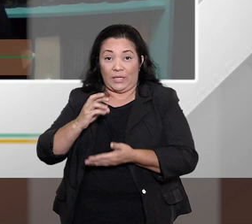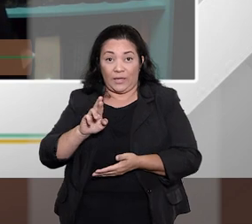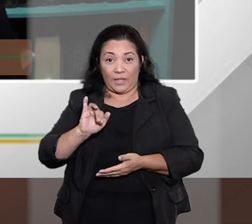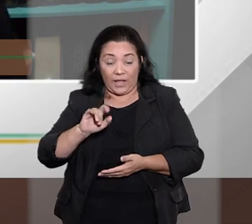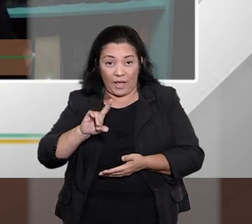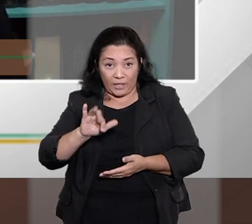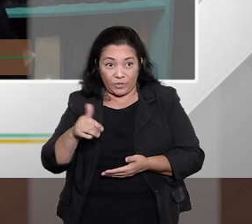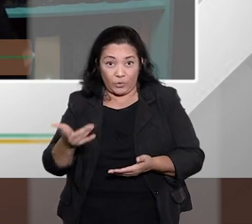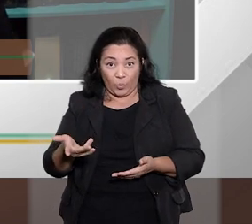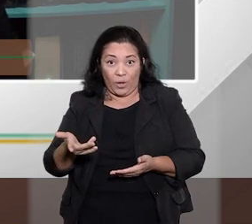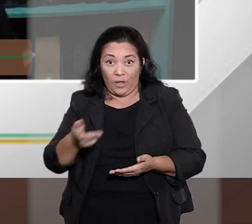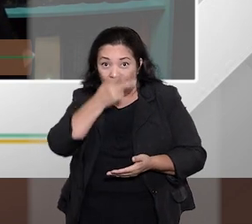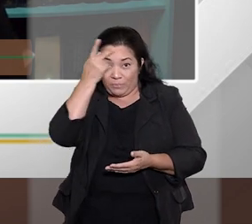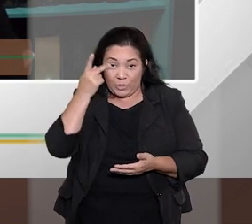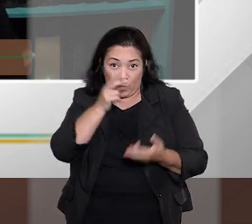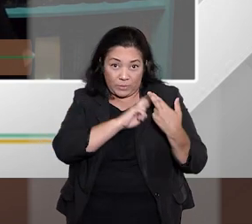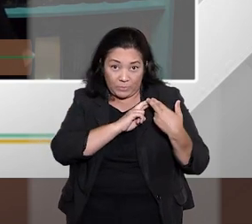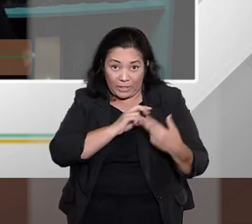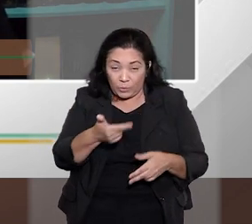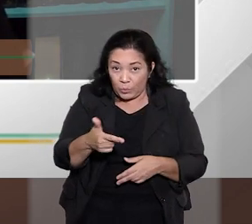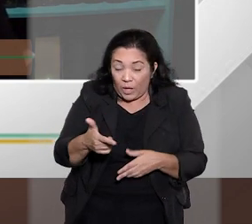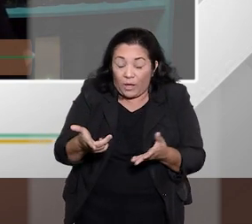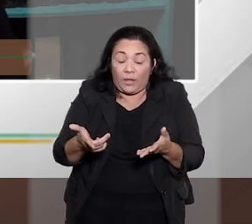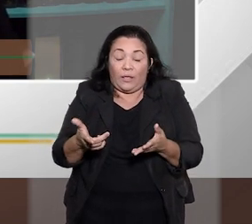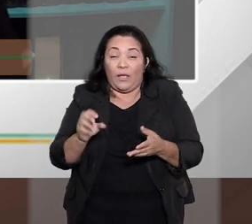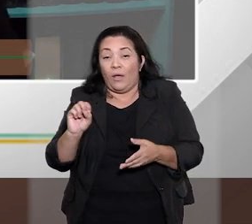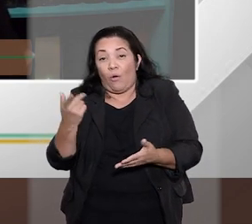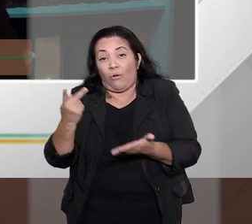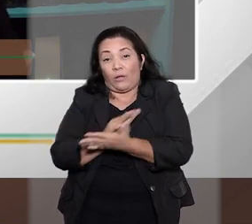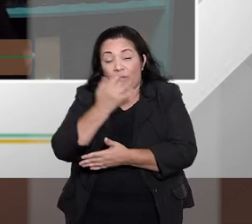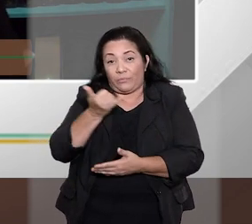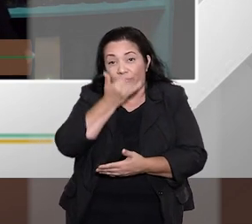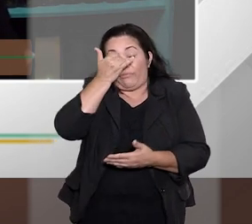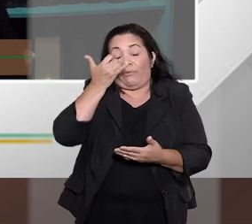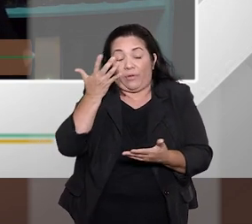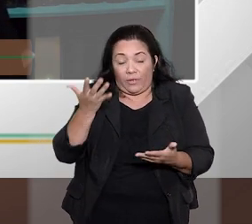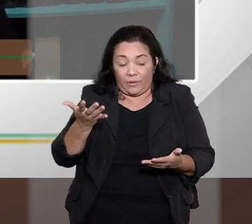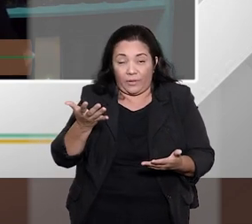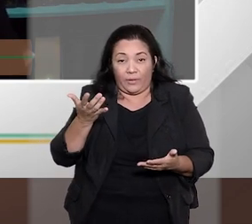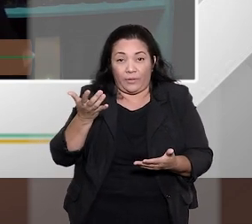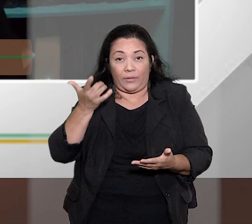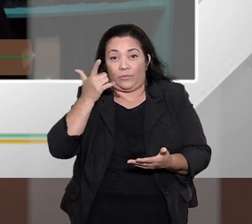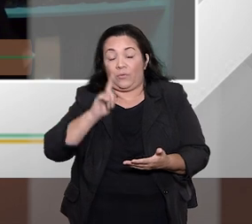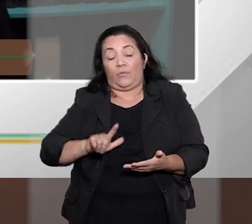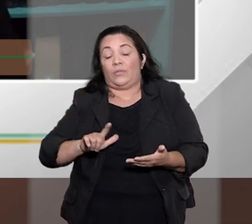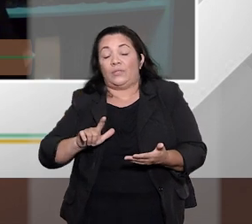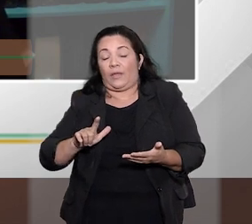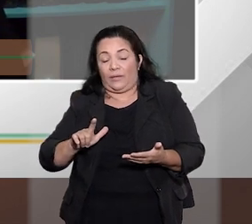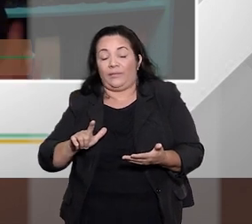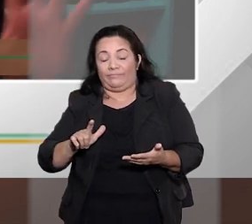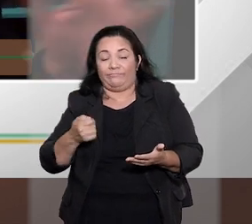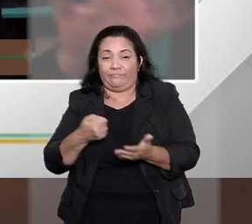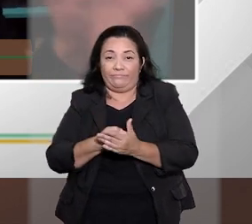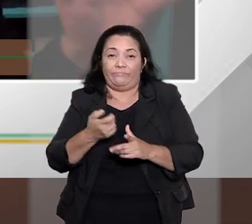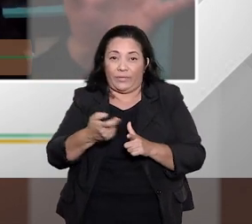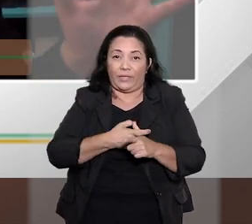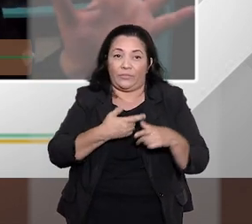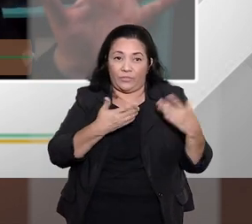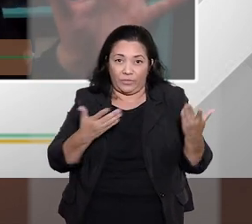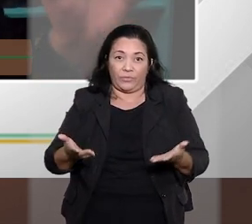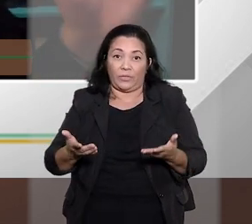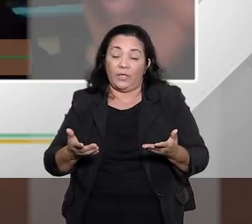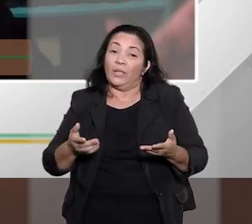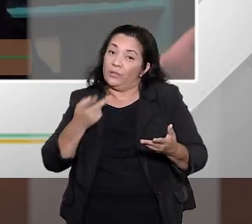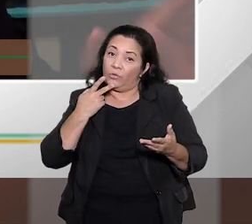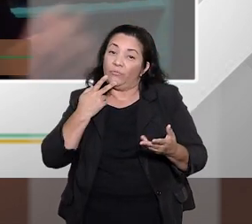leva ao superendividamento. Ou, situações inesperadas, os chamados acidentes da vida, seriam esses